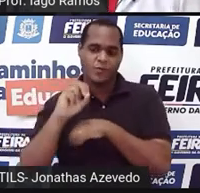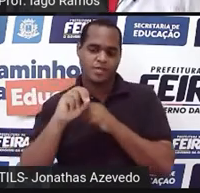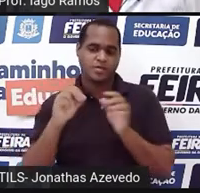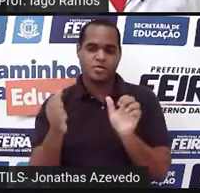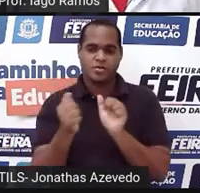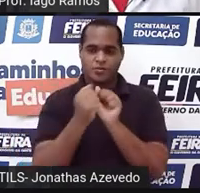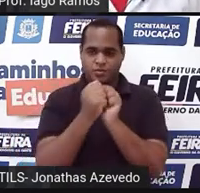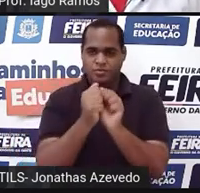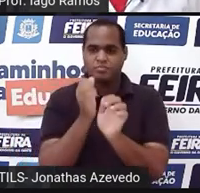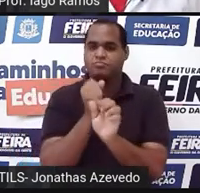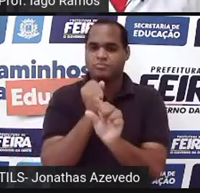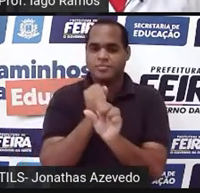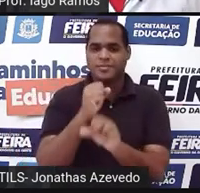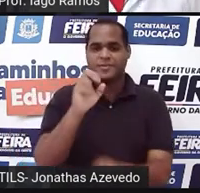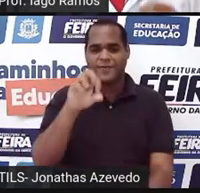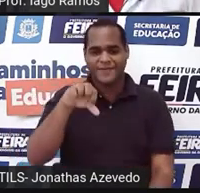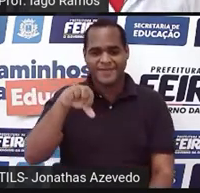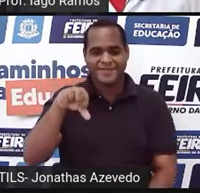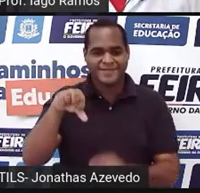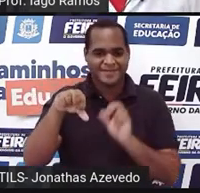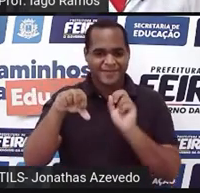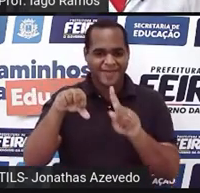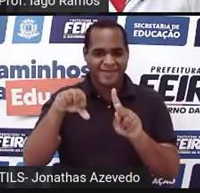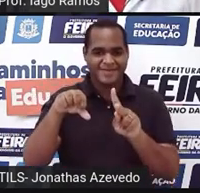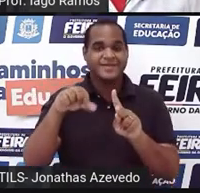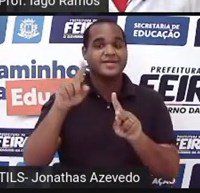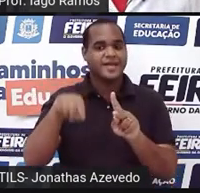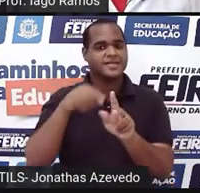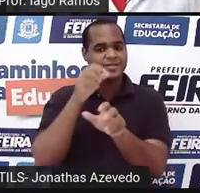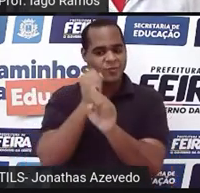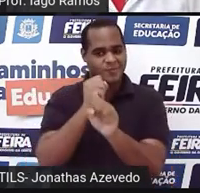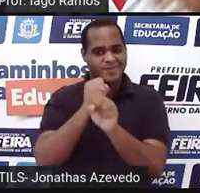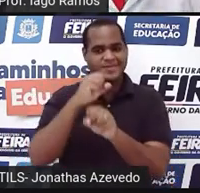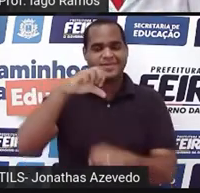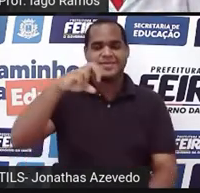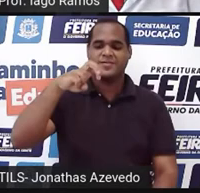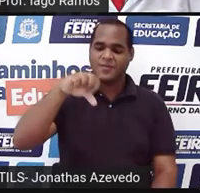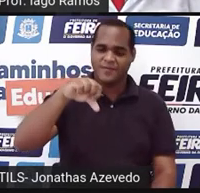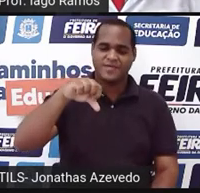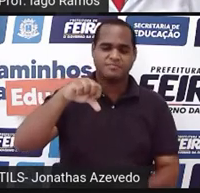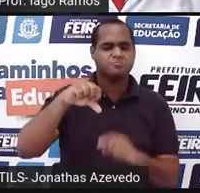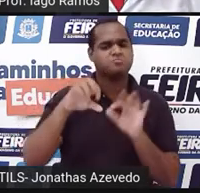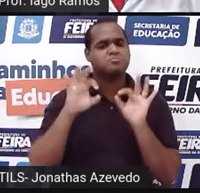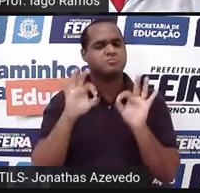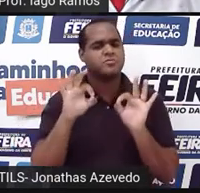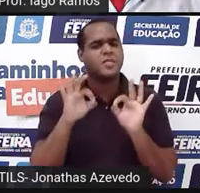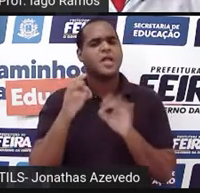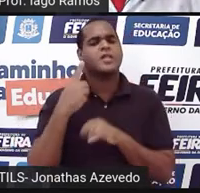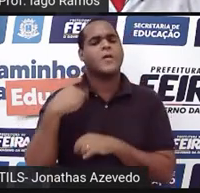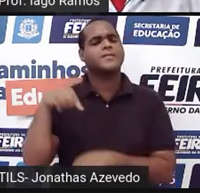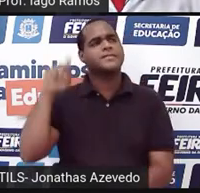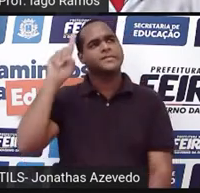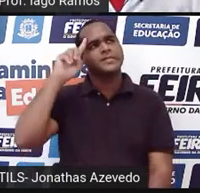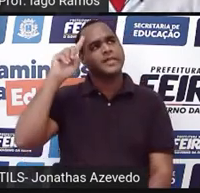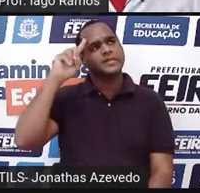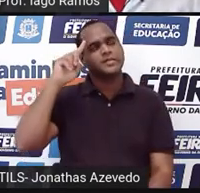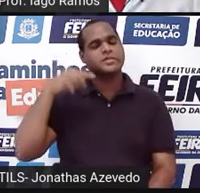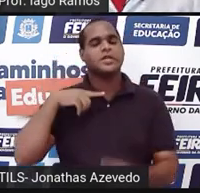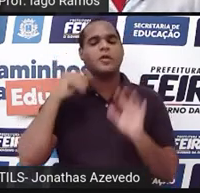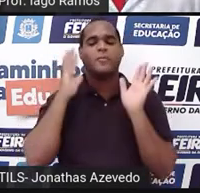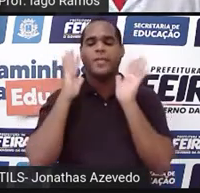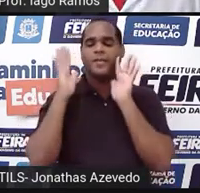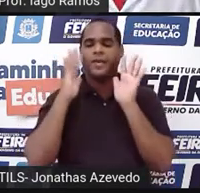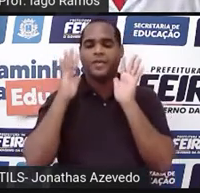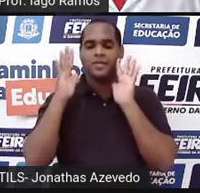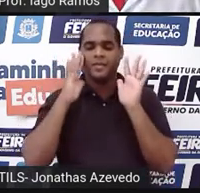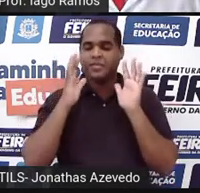junto com 9, tá bom? E isso aí dá 59. Agora, é claro que na nossa cabeça, mentalmente,